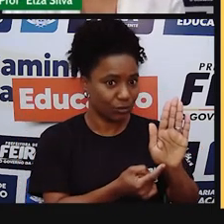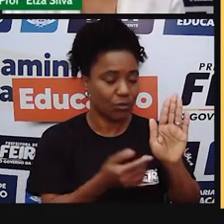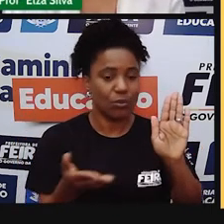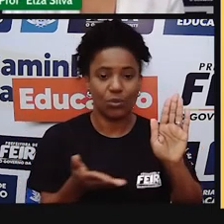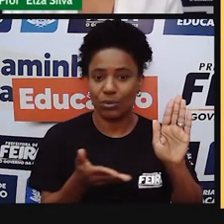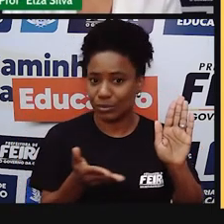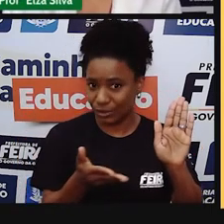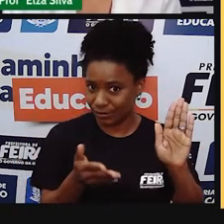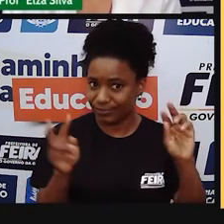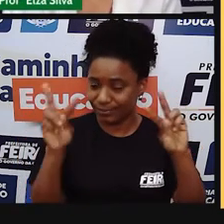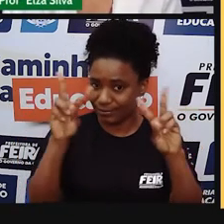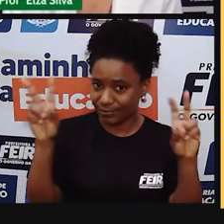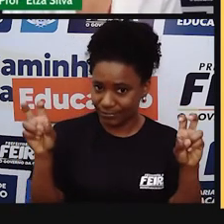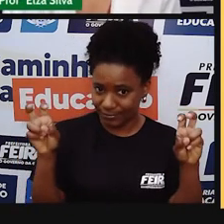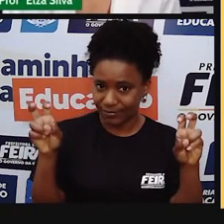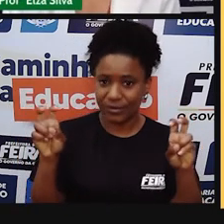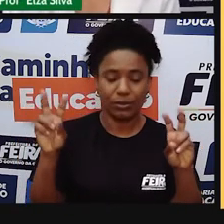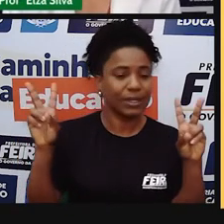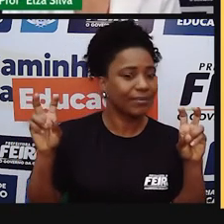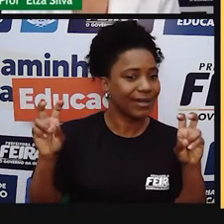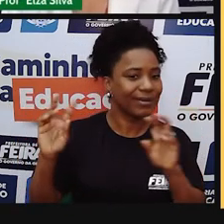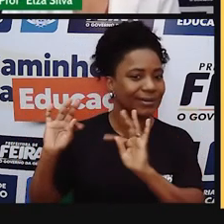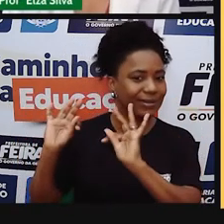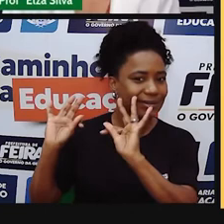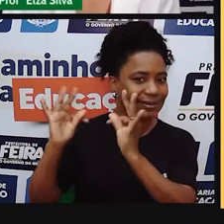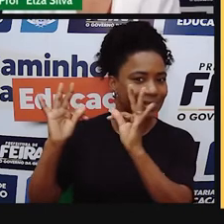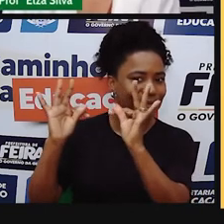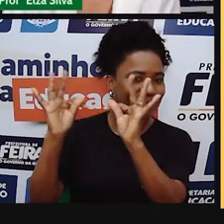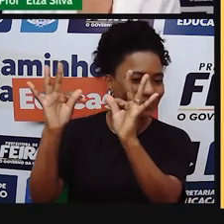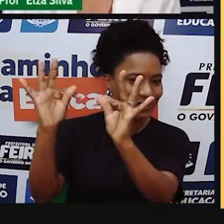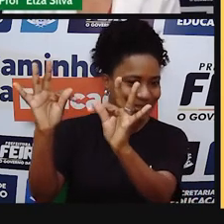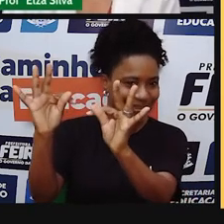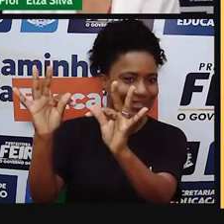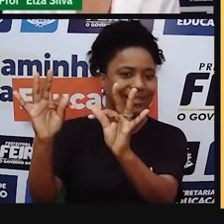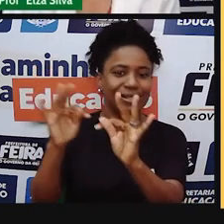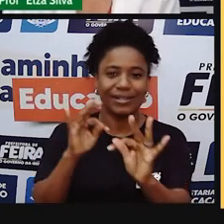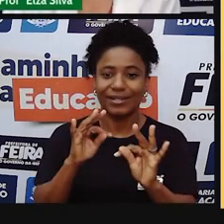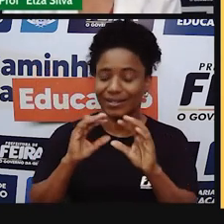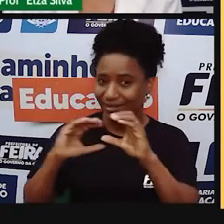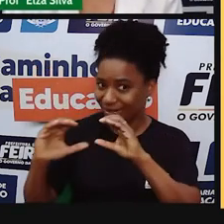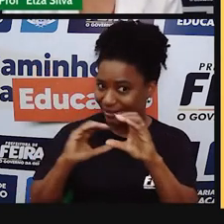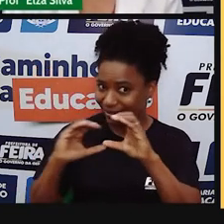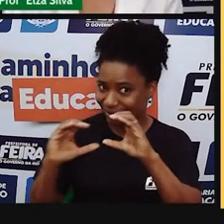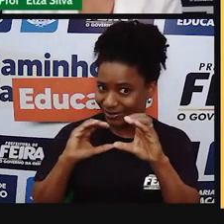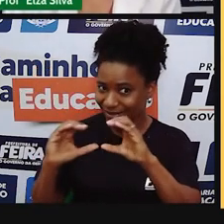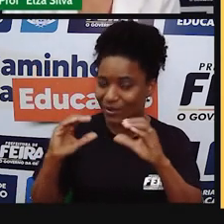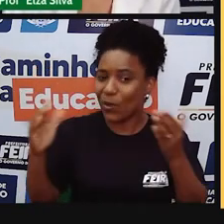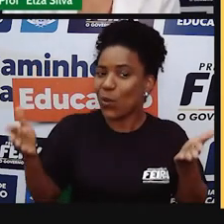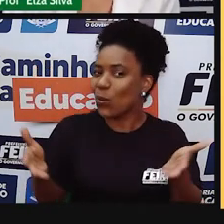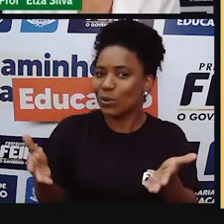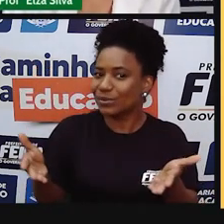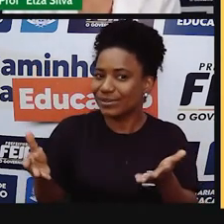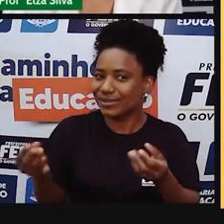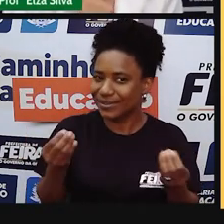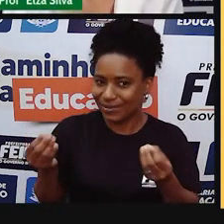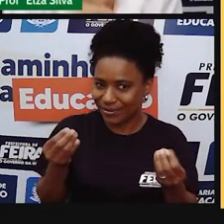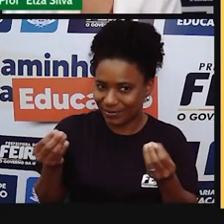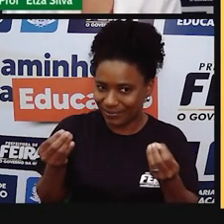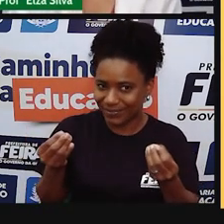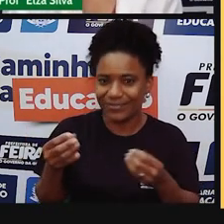de hoje intitula-se Technology in Today's World. Então, a tecnologia no mundo de hoje.